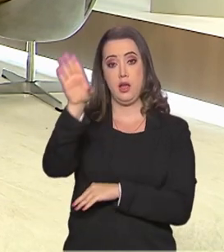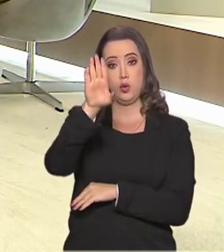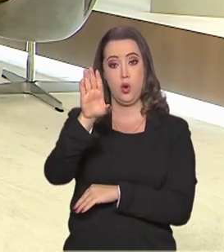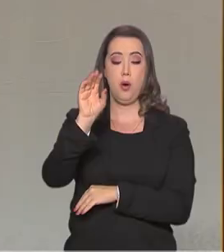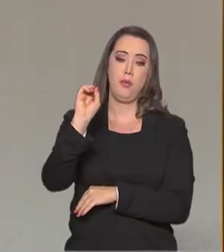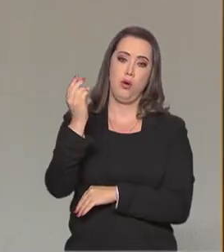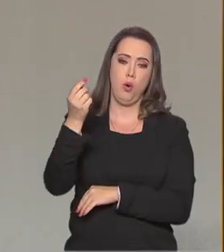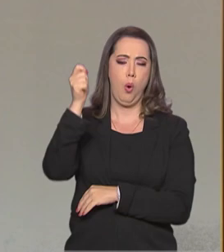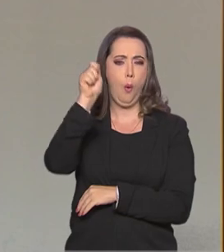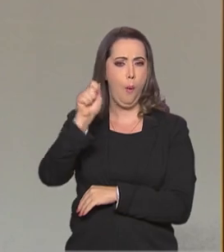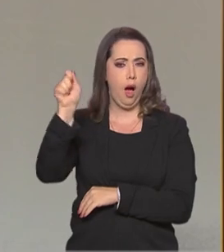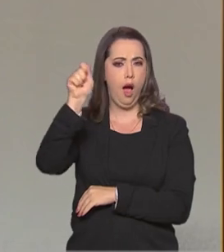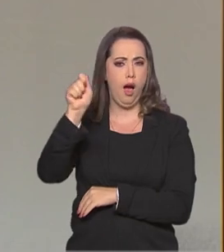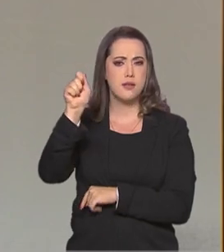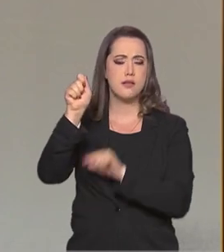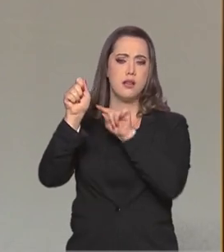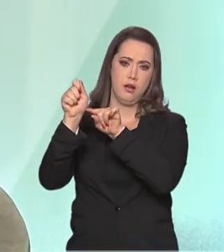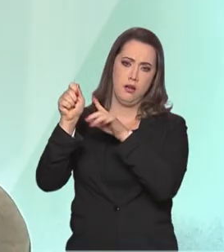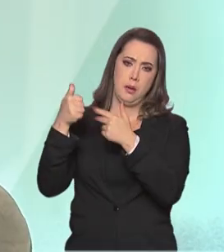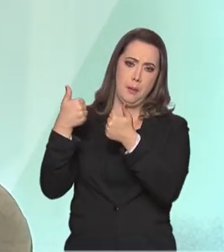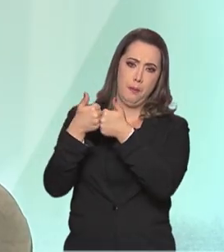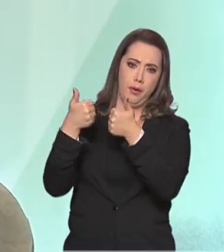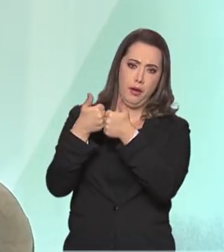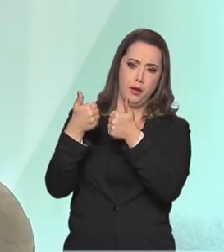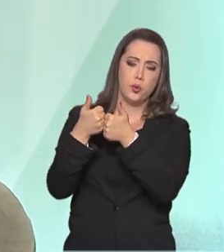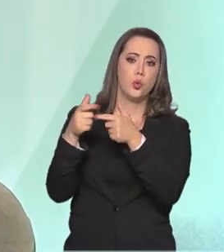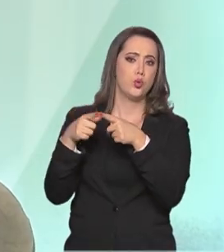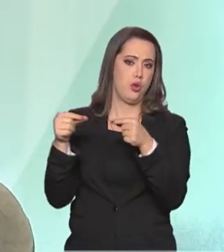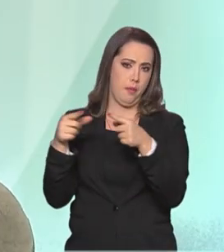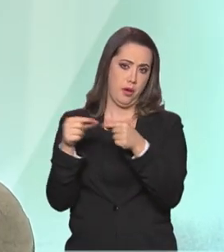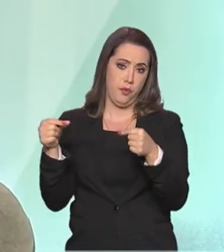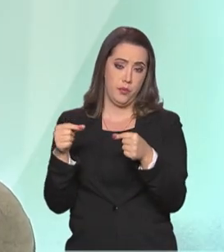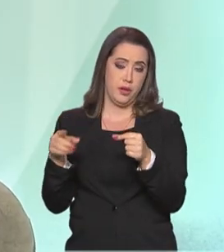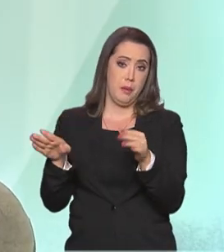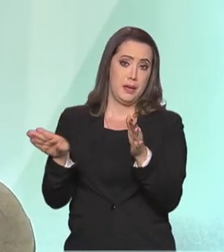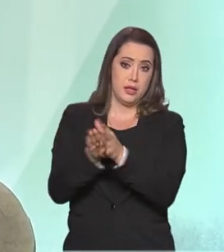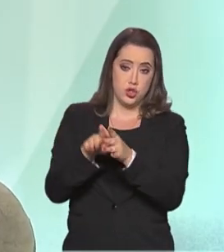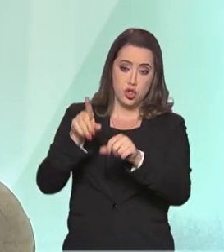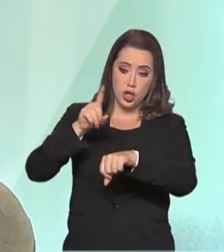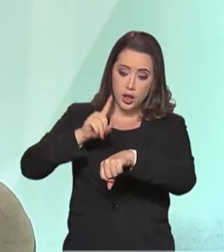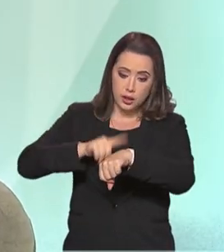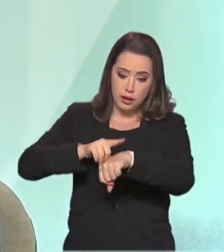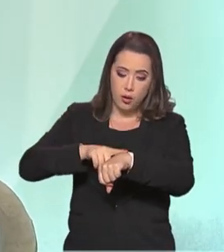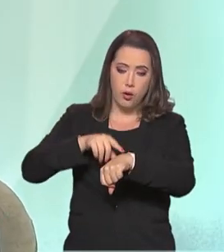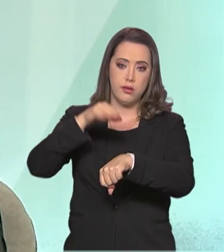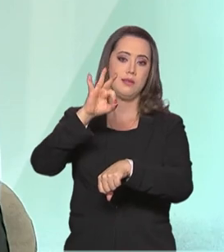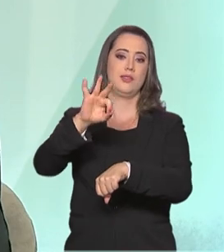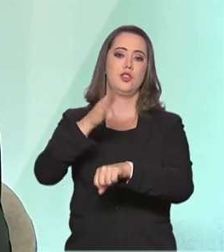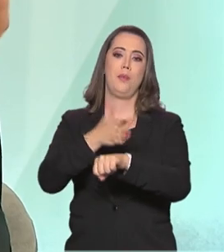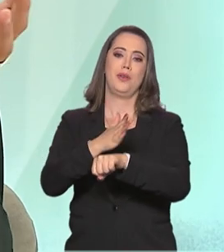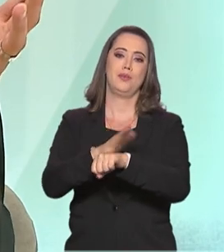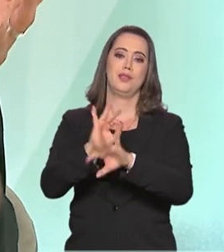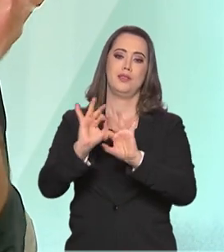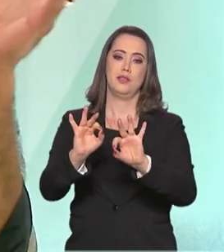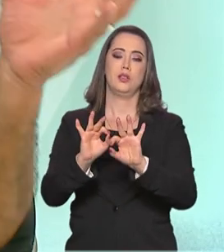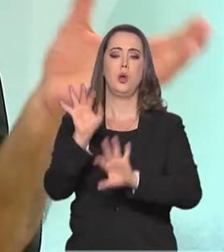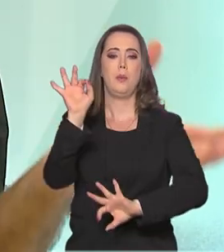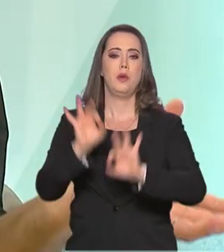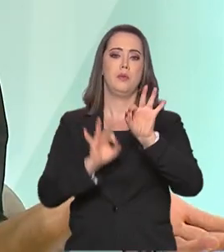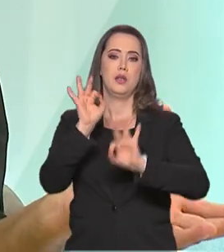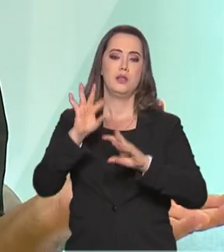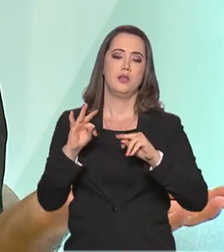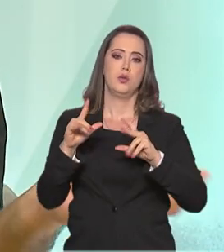Ásia, mais proximamente ao Japão, para que chegue em condições ideais. Essa preparação é toda feita